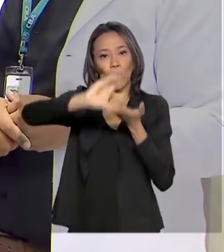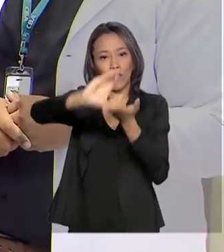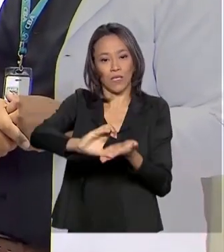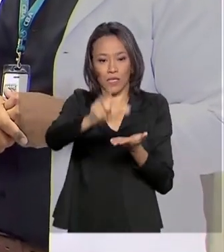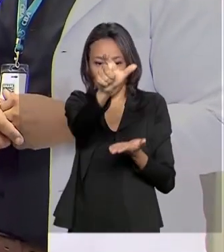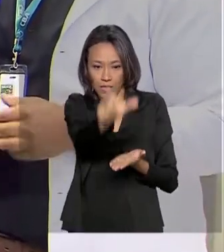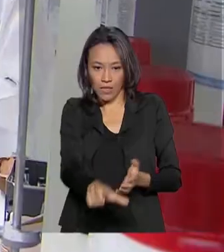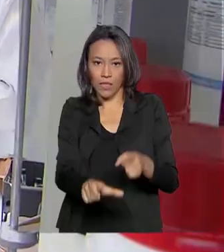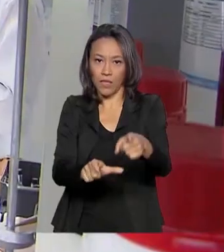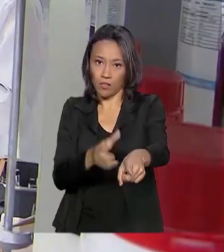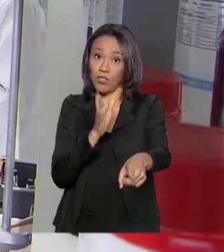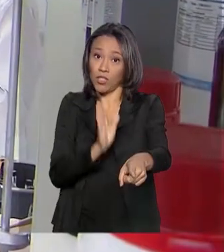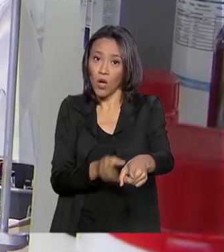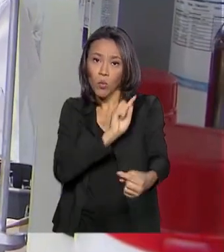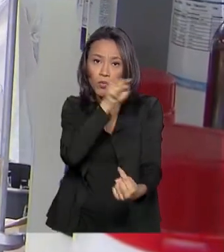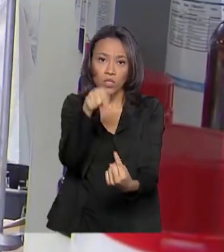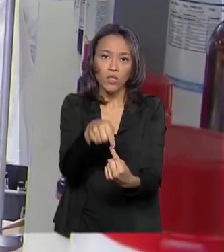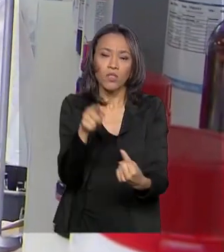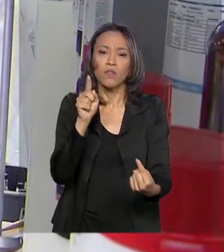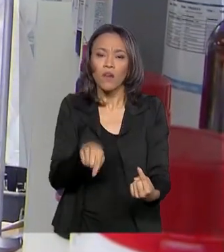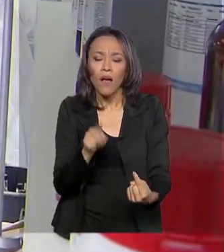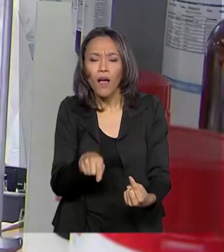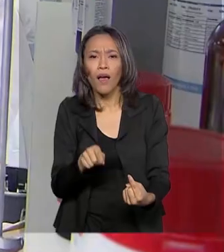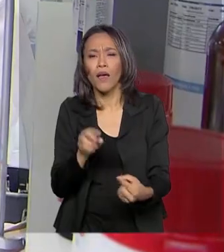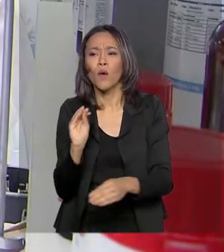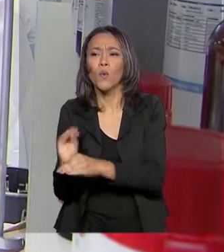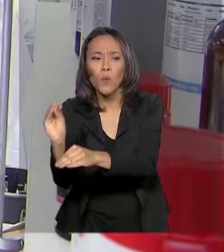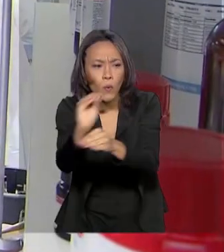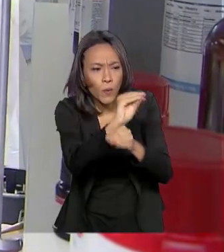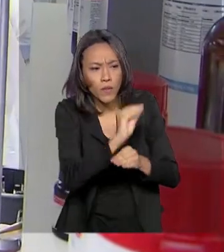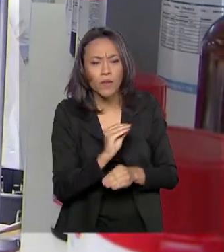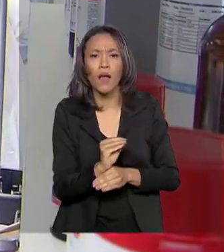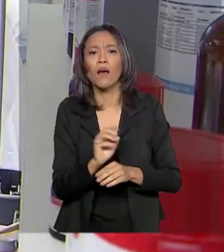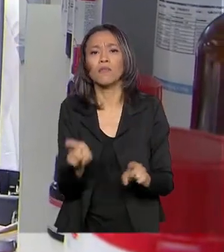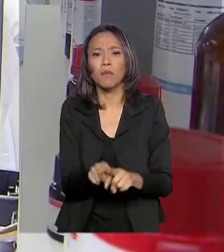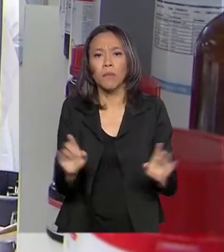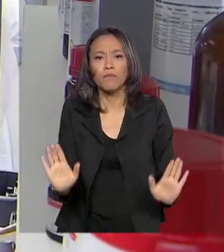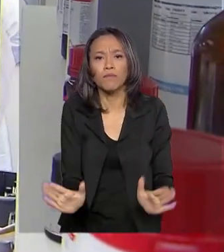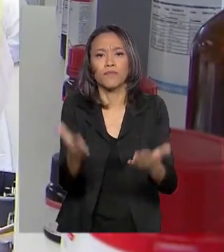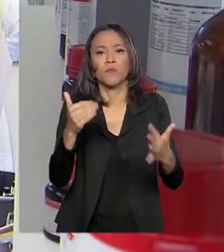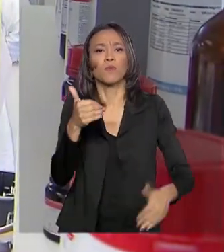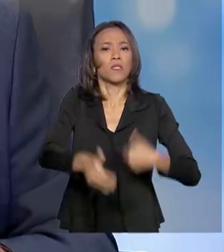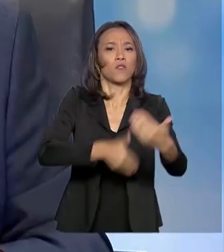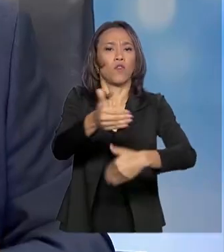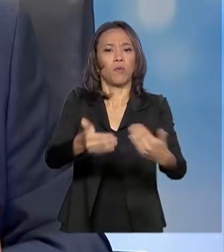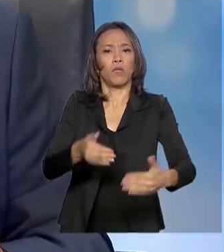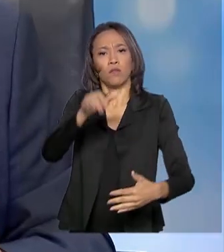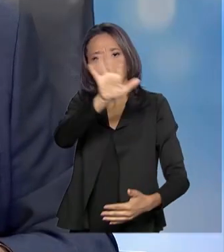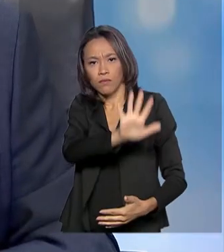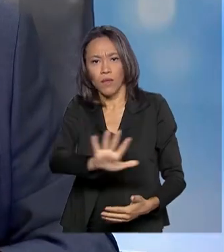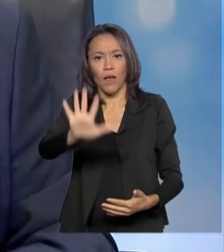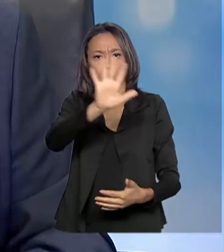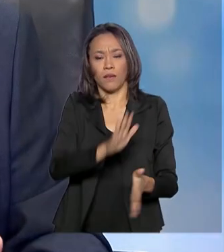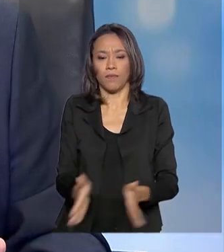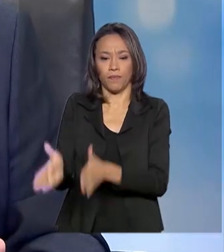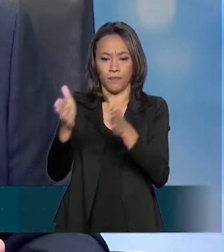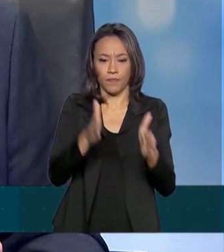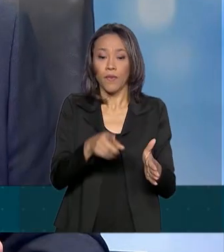Conselho pretende unificar as ações de preservação e desenvolvimento da região. Não tem a questão do